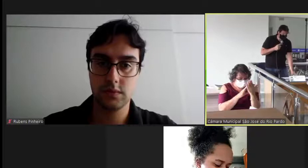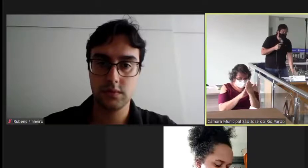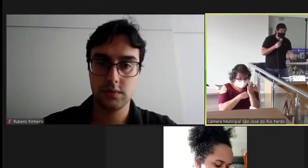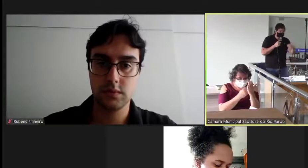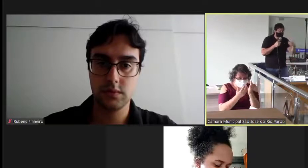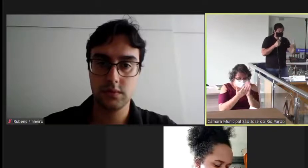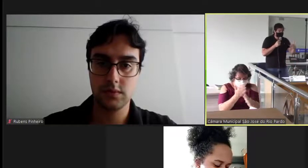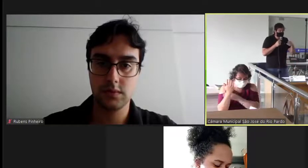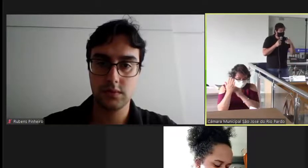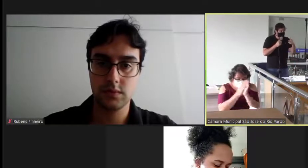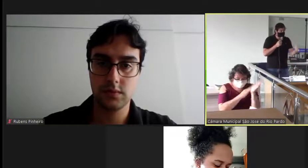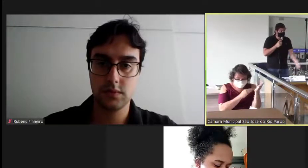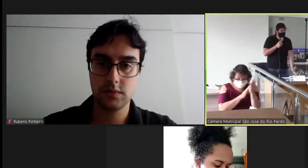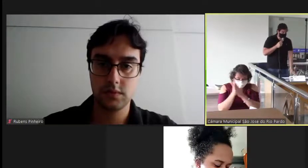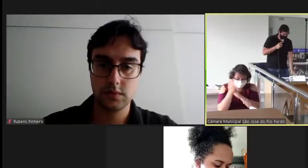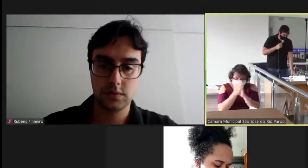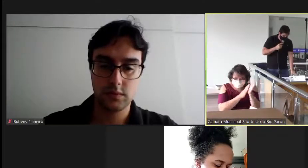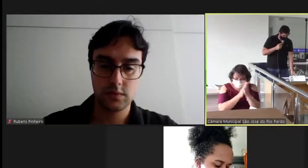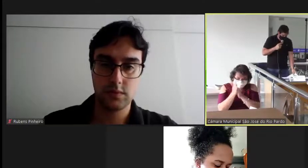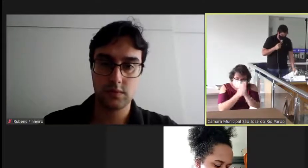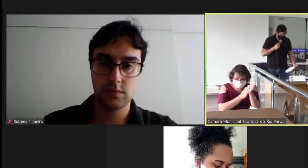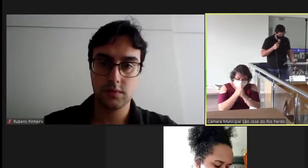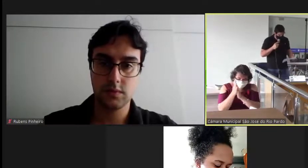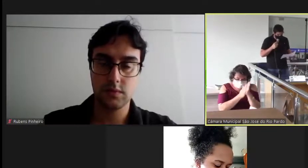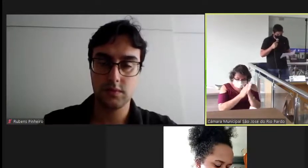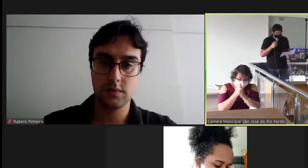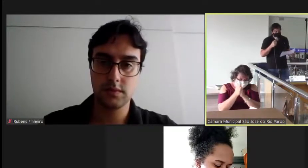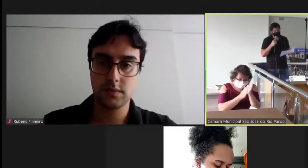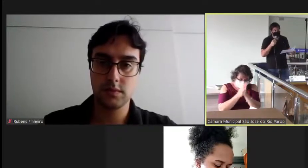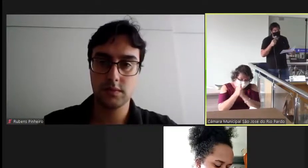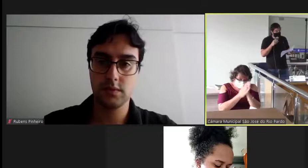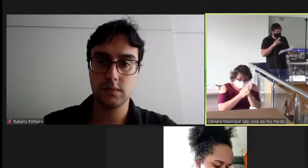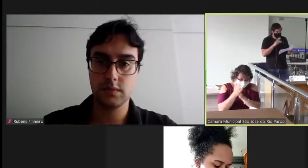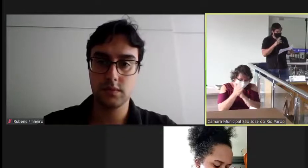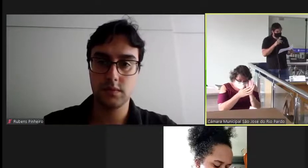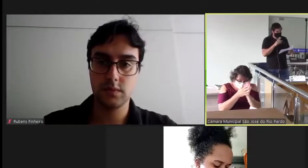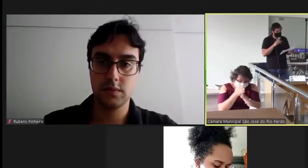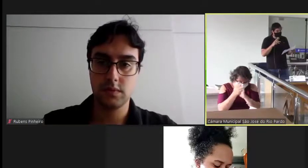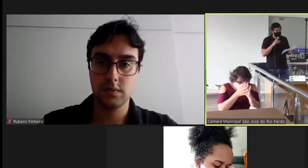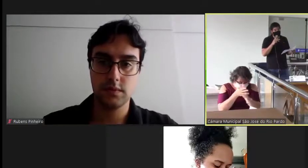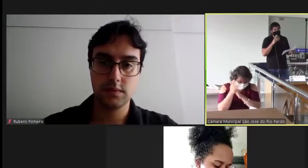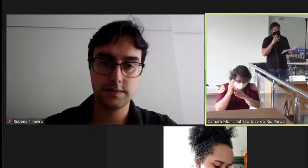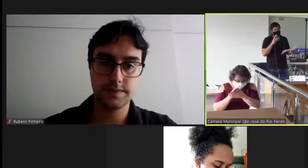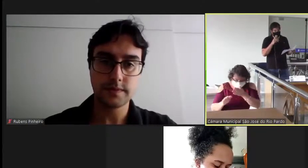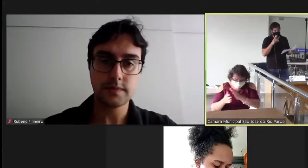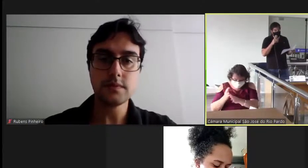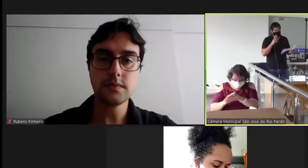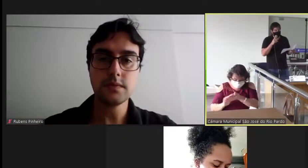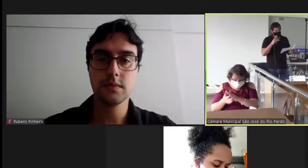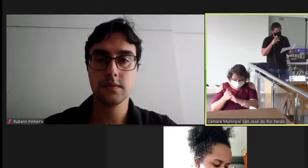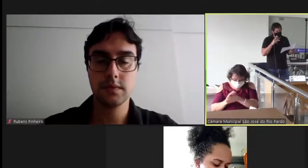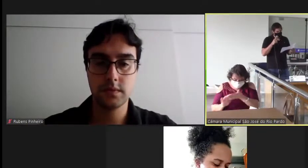o que acontece que não saiu ainda? Qual que é a situação atual? Isso, assim, isso aqui é o boletim da Caixa,